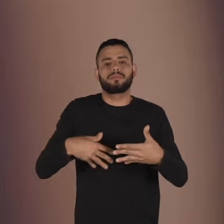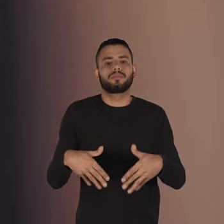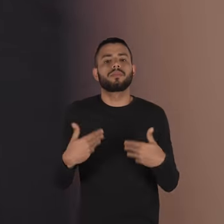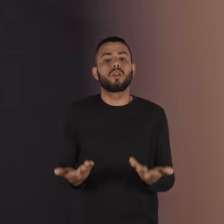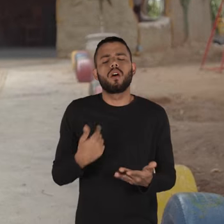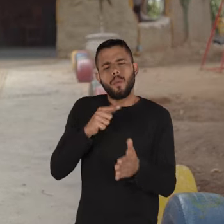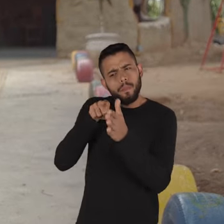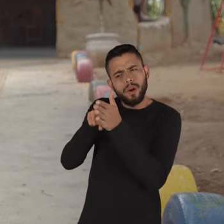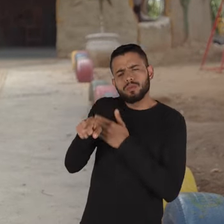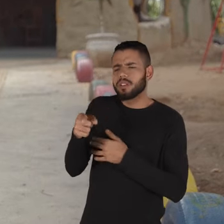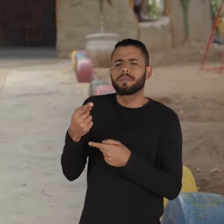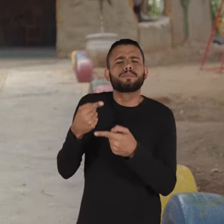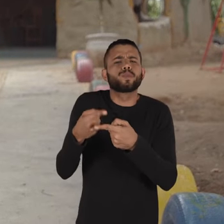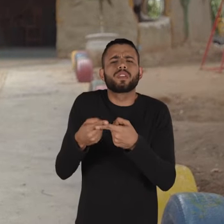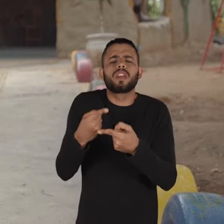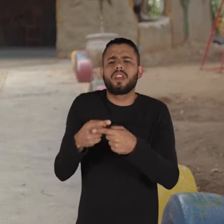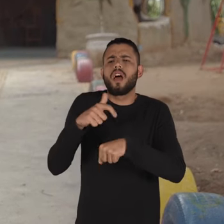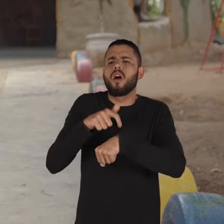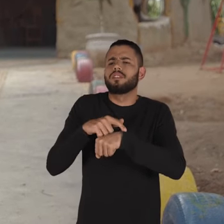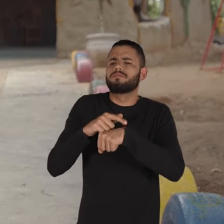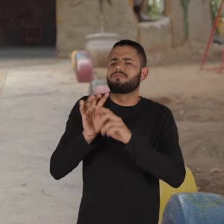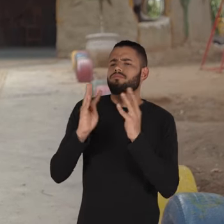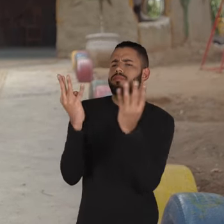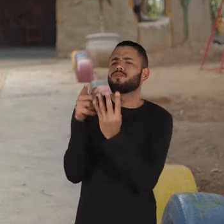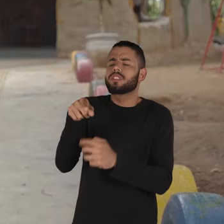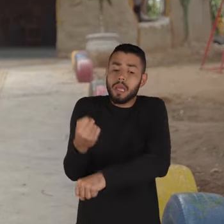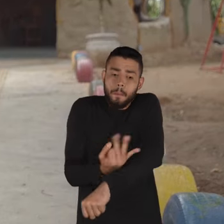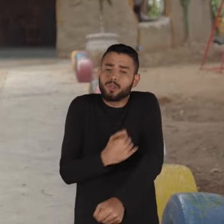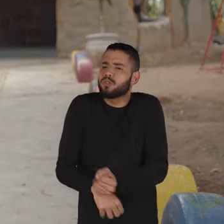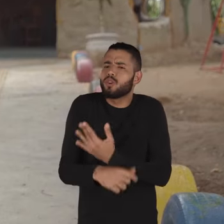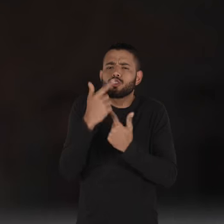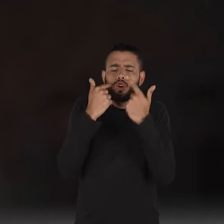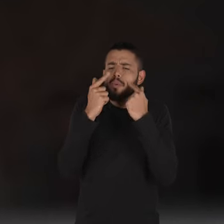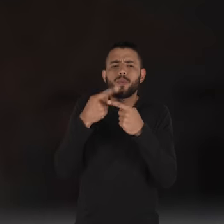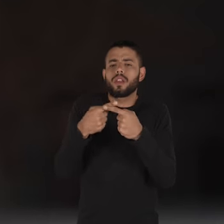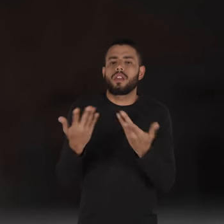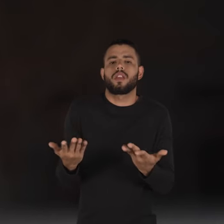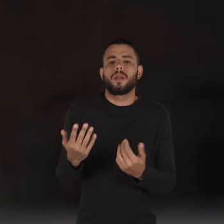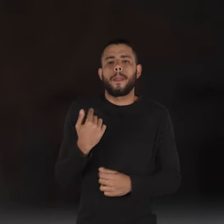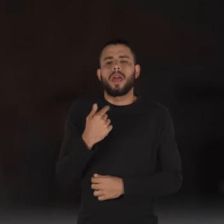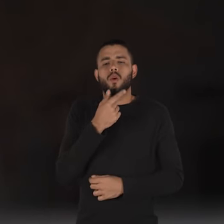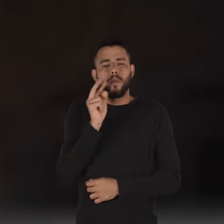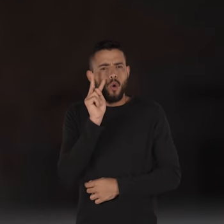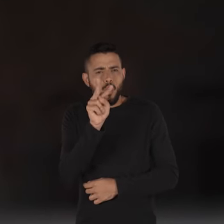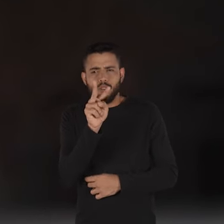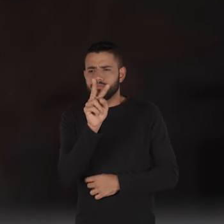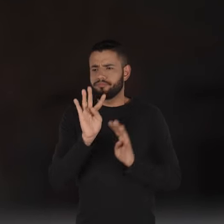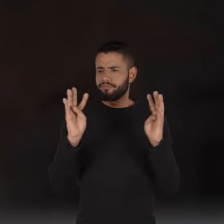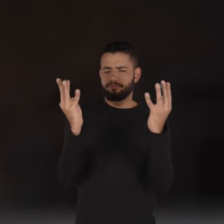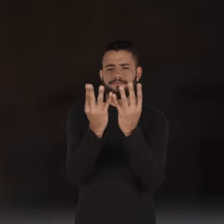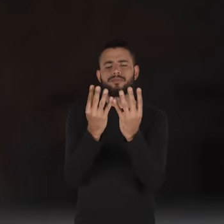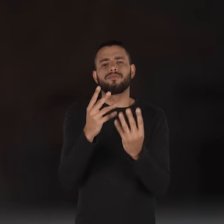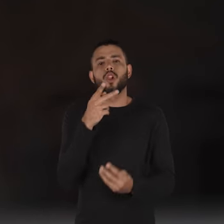E eu perguntei para ele o porquê que durante a dinâmica ele tinha se emocionado tanto. E ele olhou para a roda, olhou para mim e disse,